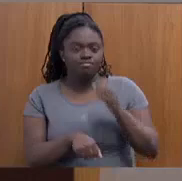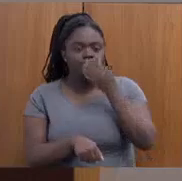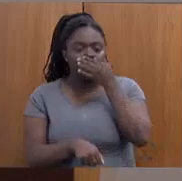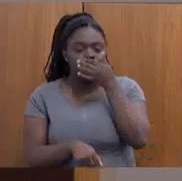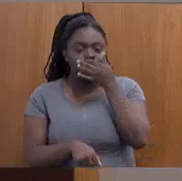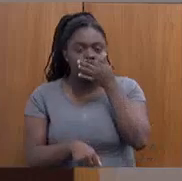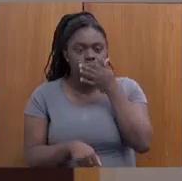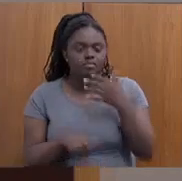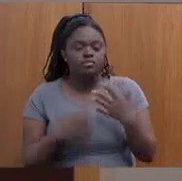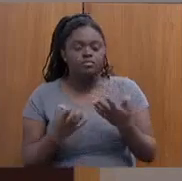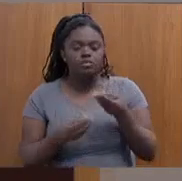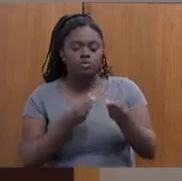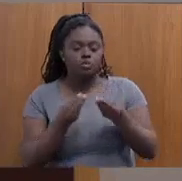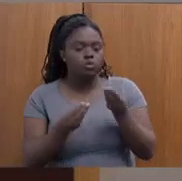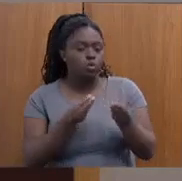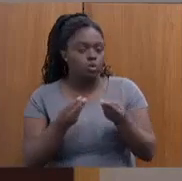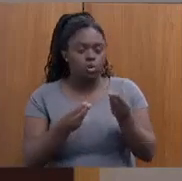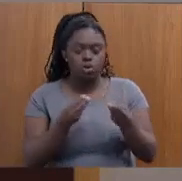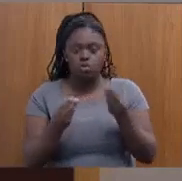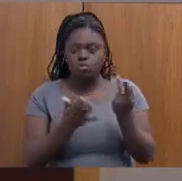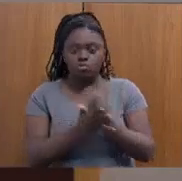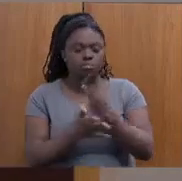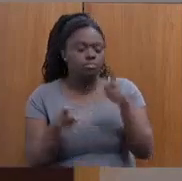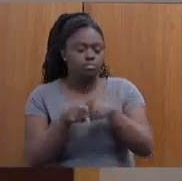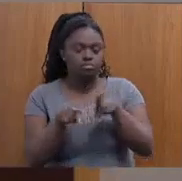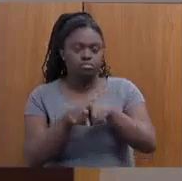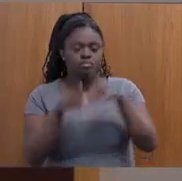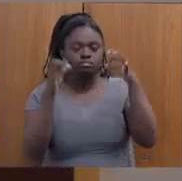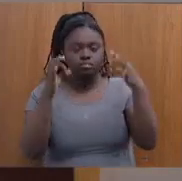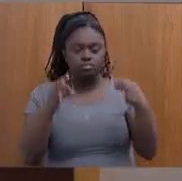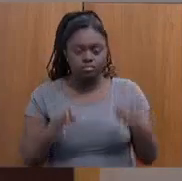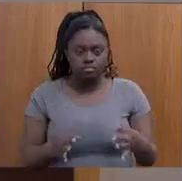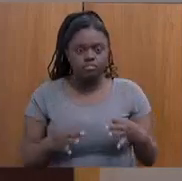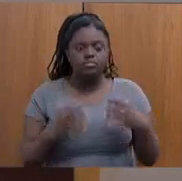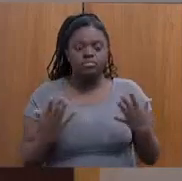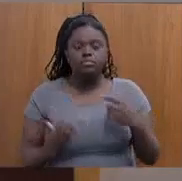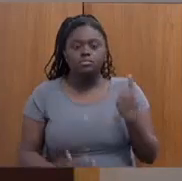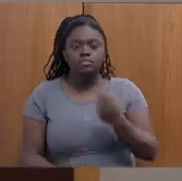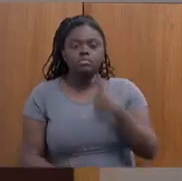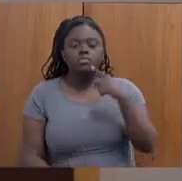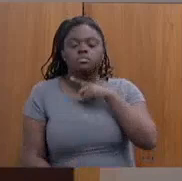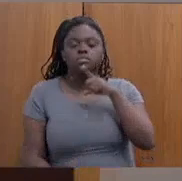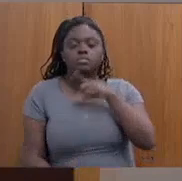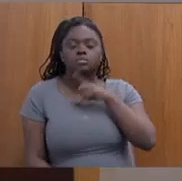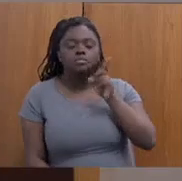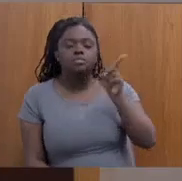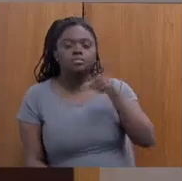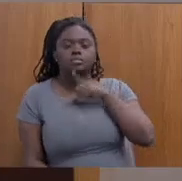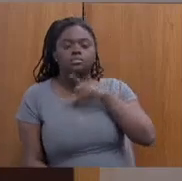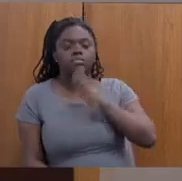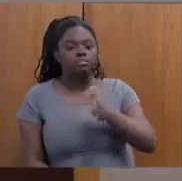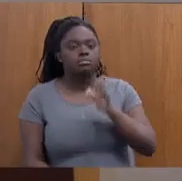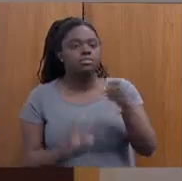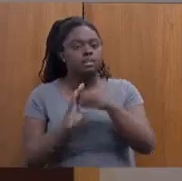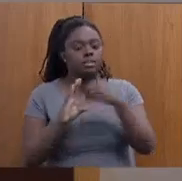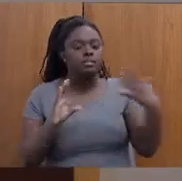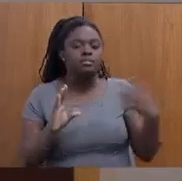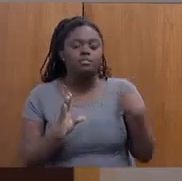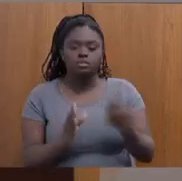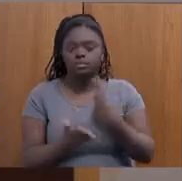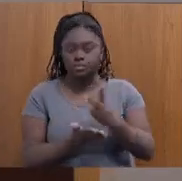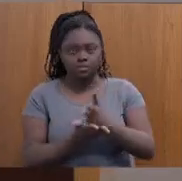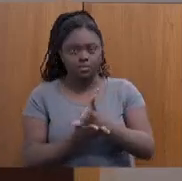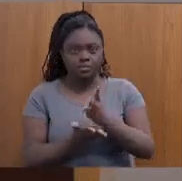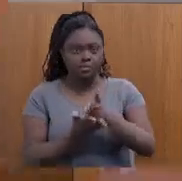forma que for, e ser justos. Então, Duílio, nós temos isso lá, nós temos já essa característica e vamos continuar.